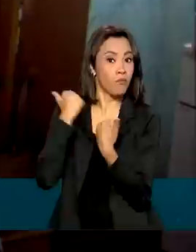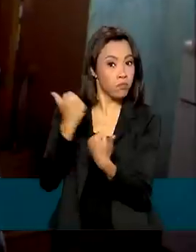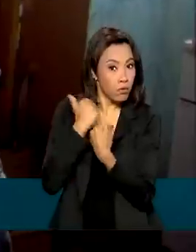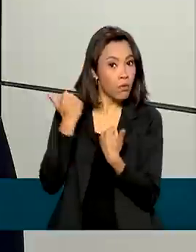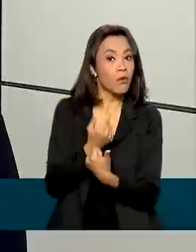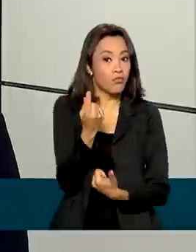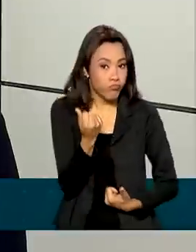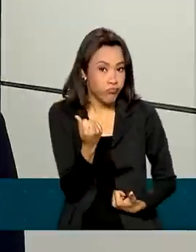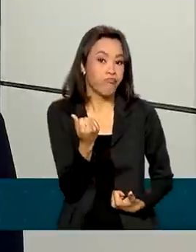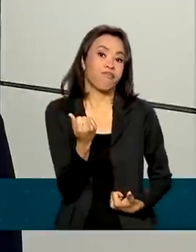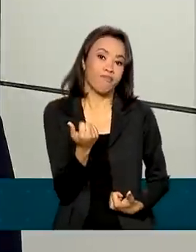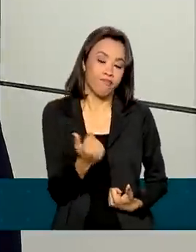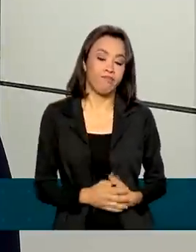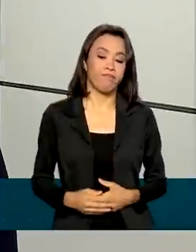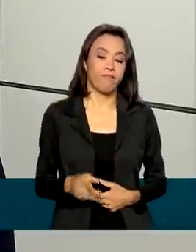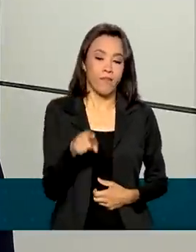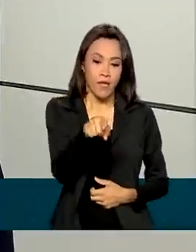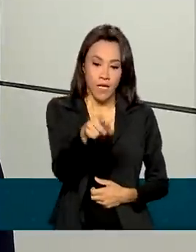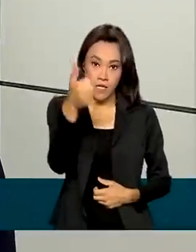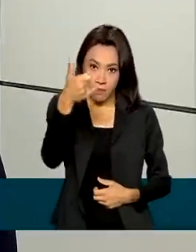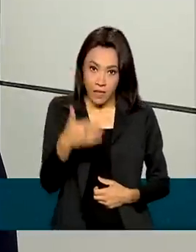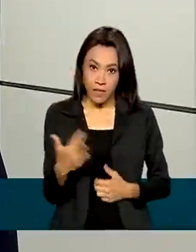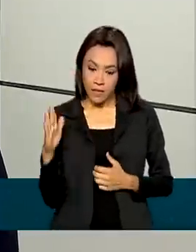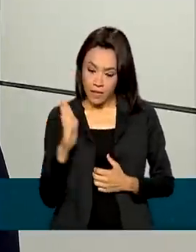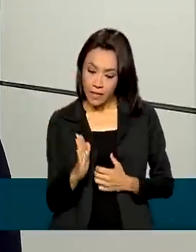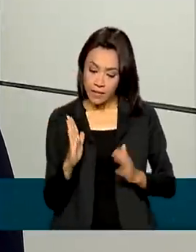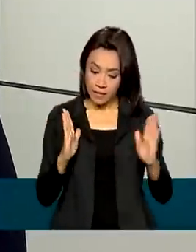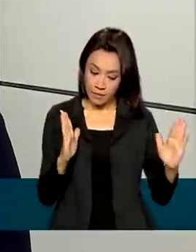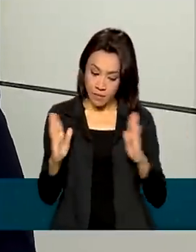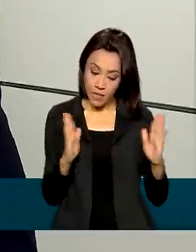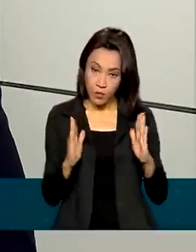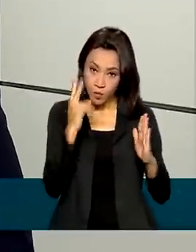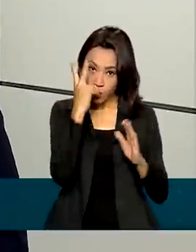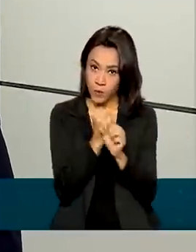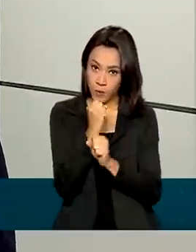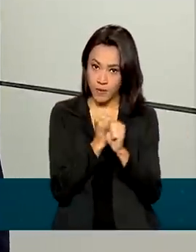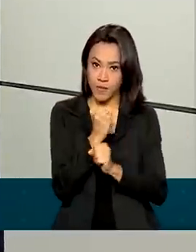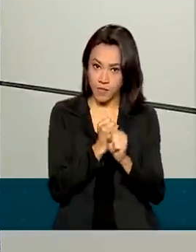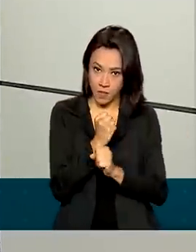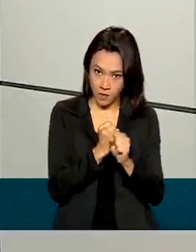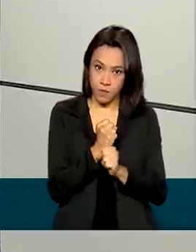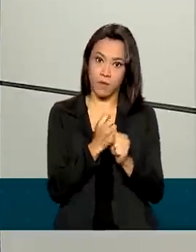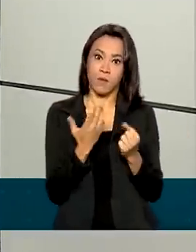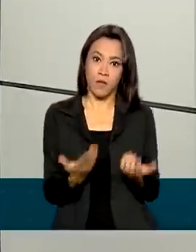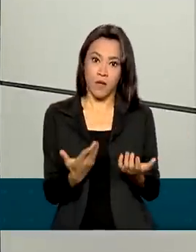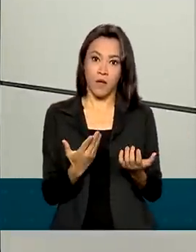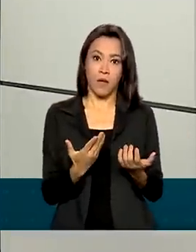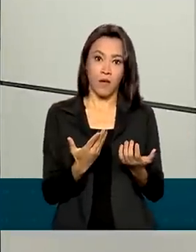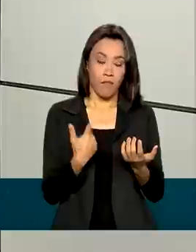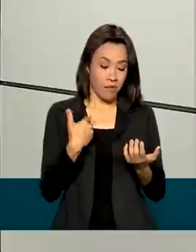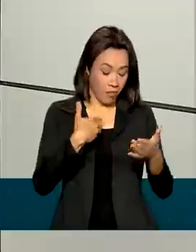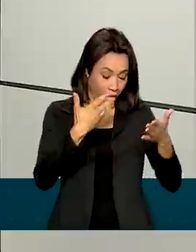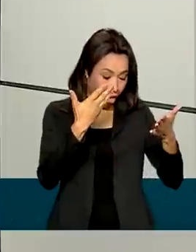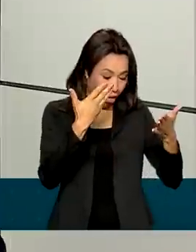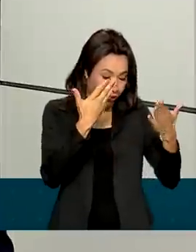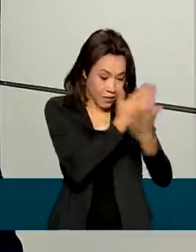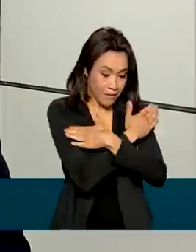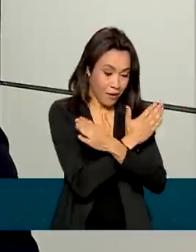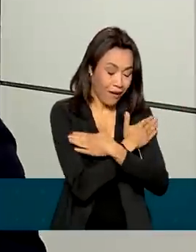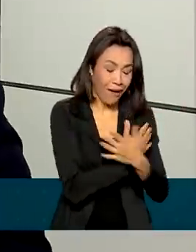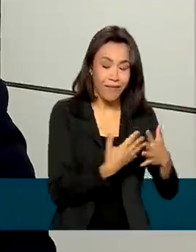digno. Após esse período, que chama de regra de permanência, ela perdeu o emprego. Ela volta